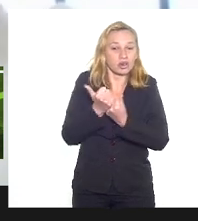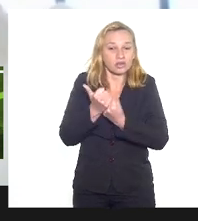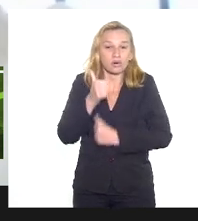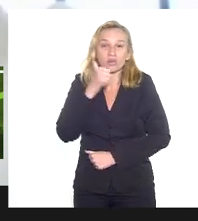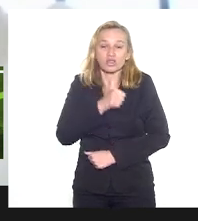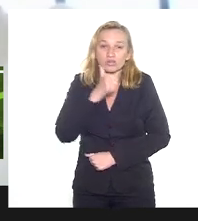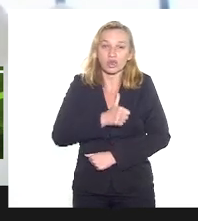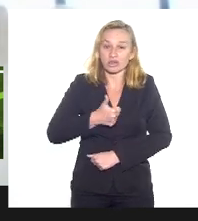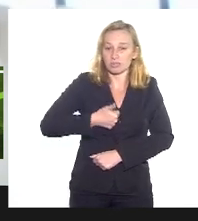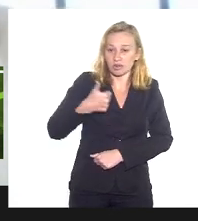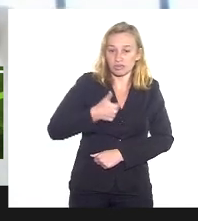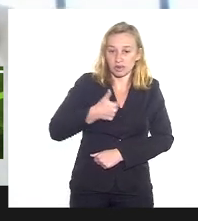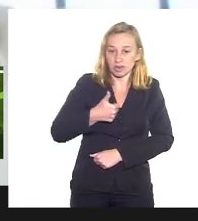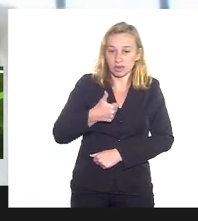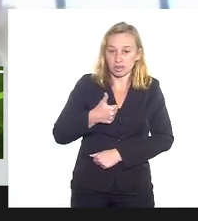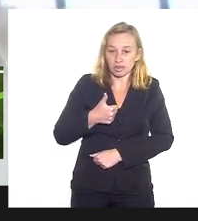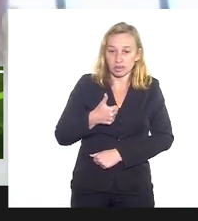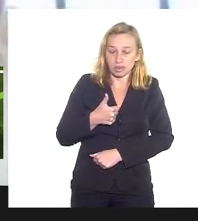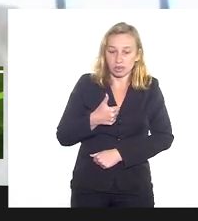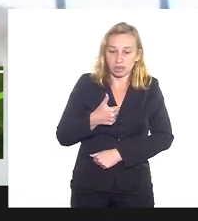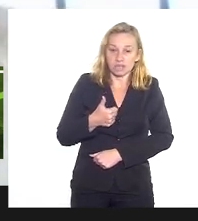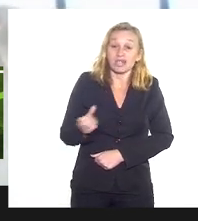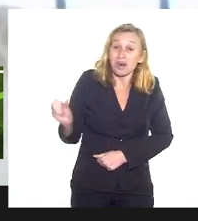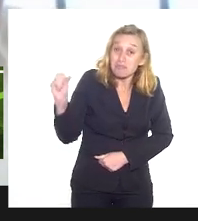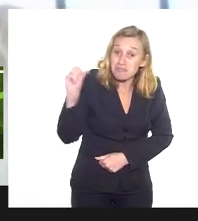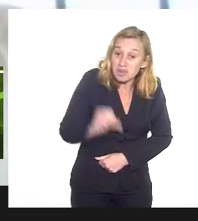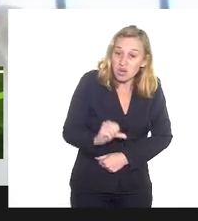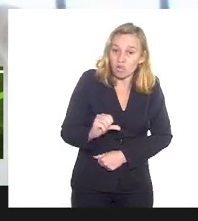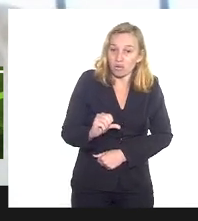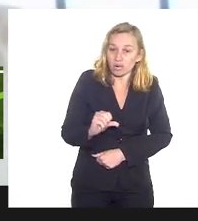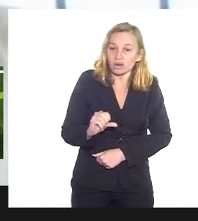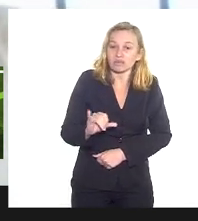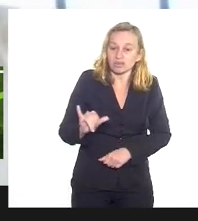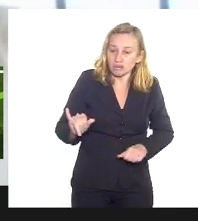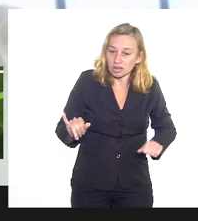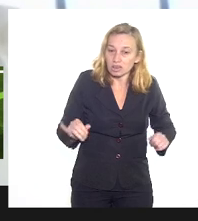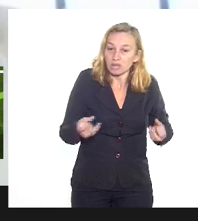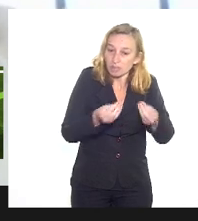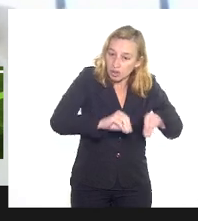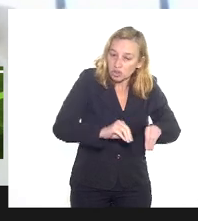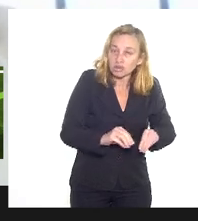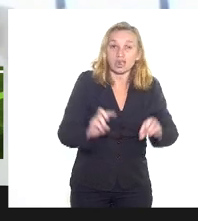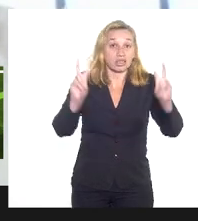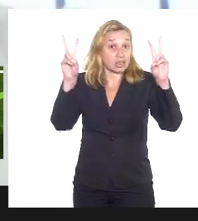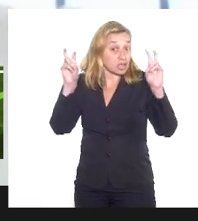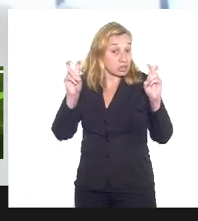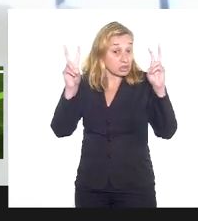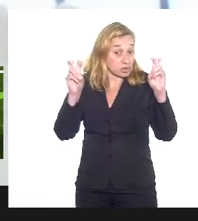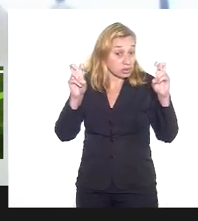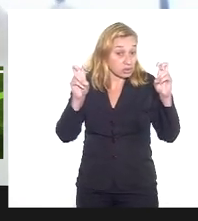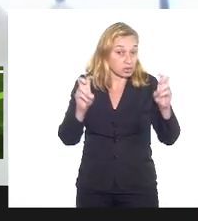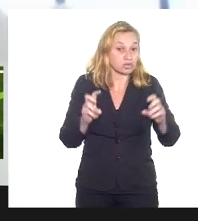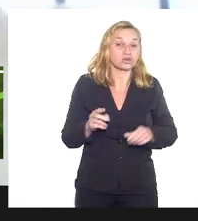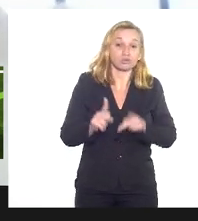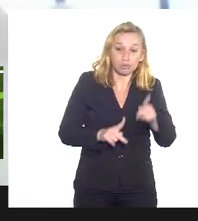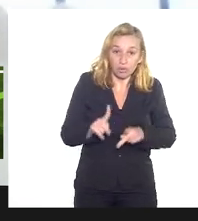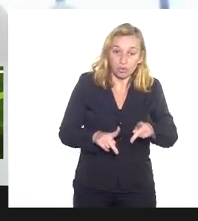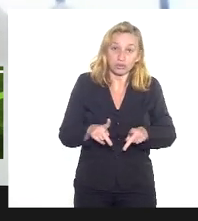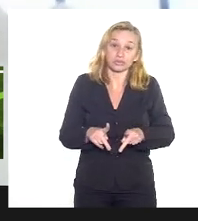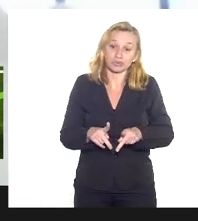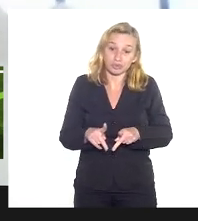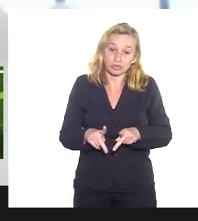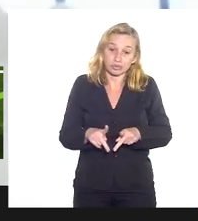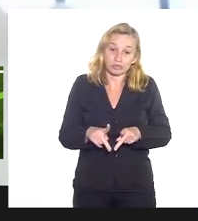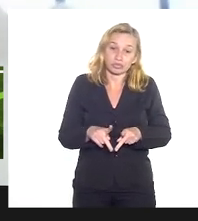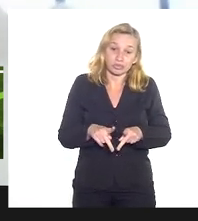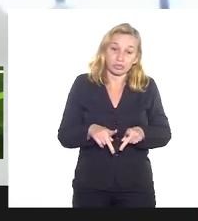em primeiro lugar que acabam sendo as piores as mais prejudicadas nessas situações e com o povo a